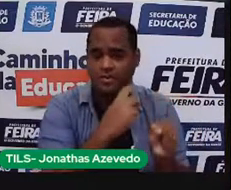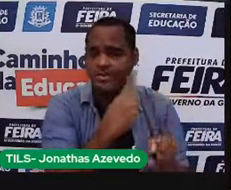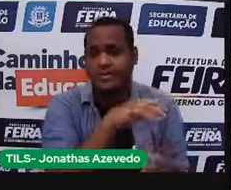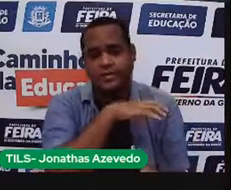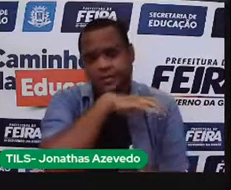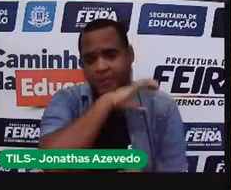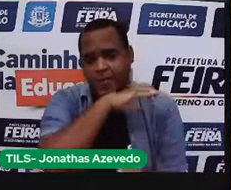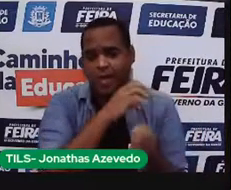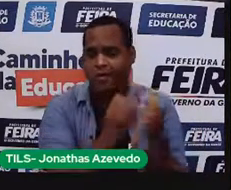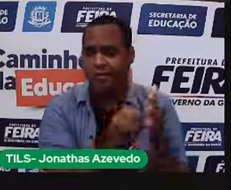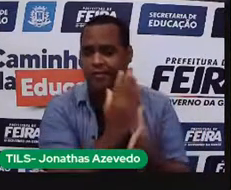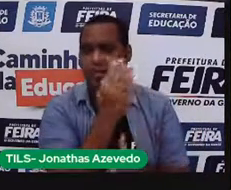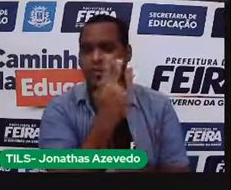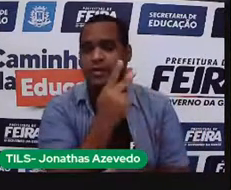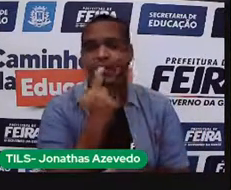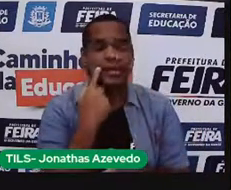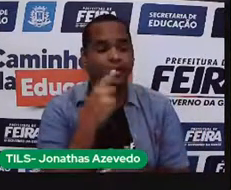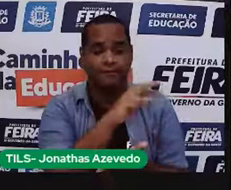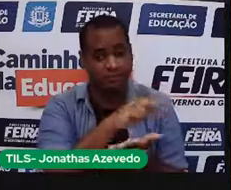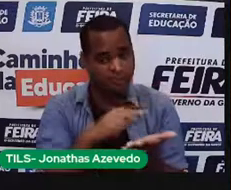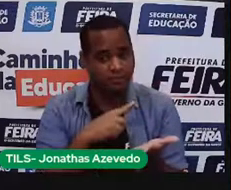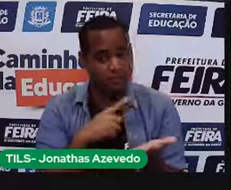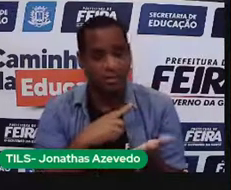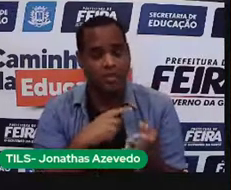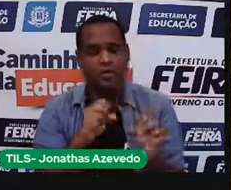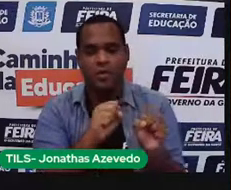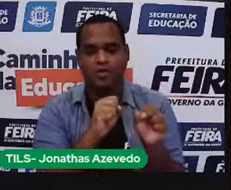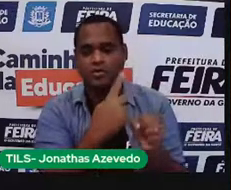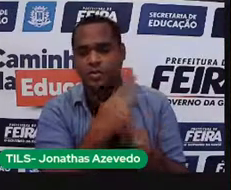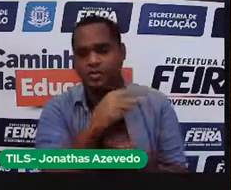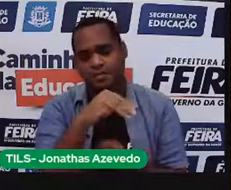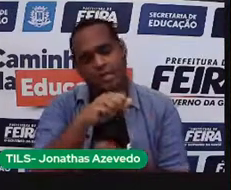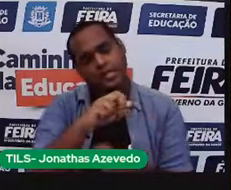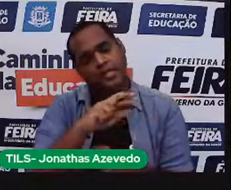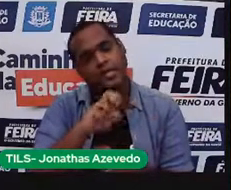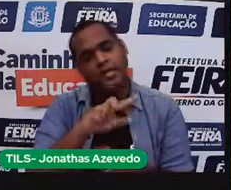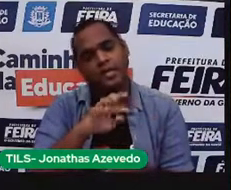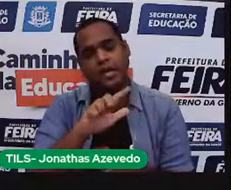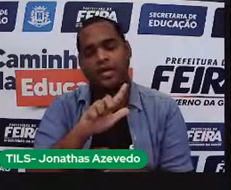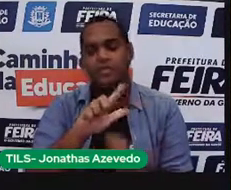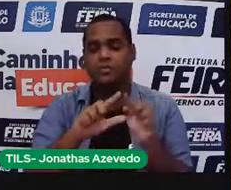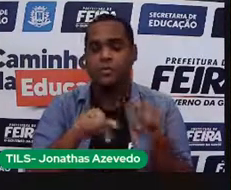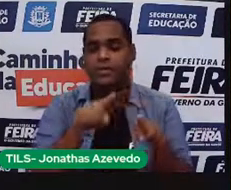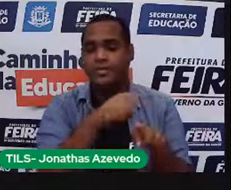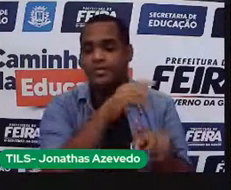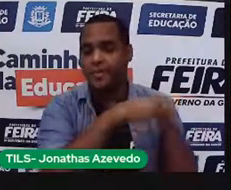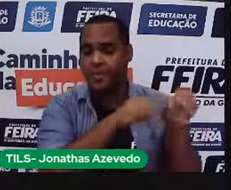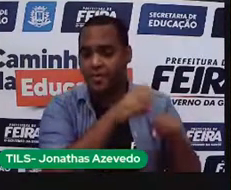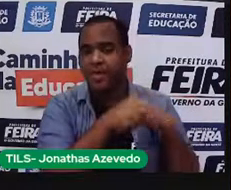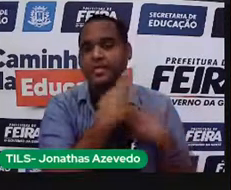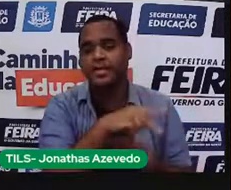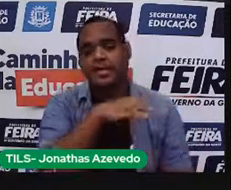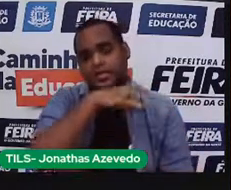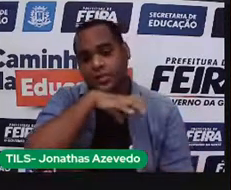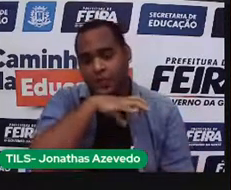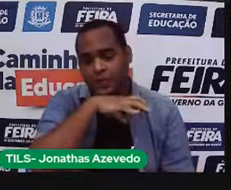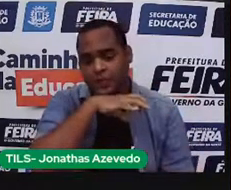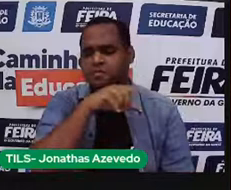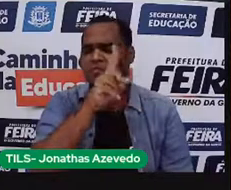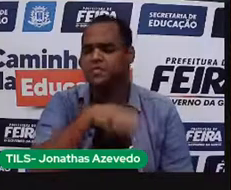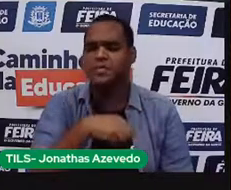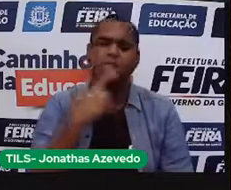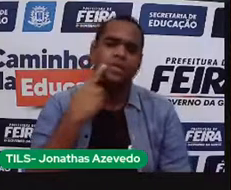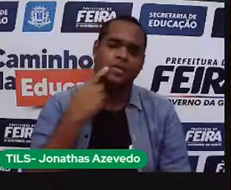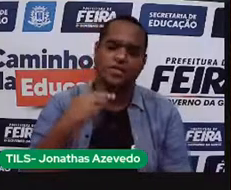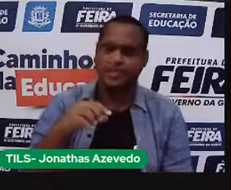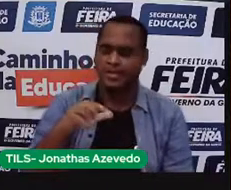Porque para obter aquele recurso, para obter aquele material, a gente tira de um animal. É proveniente de um animal. Então, a